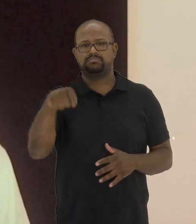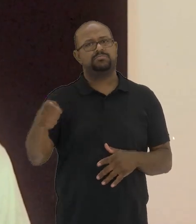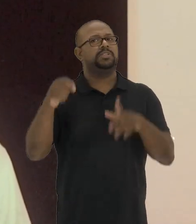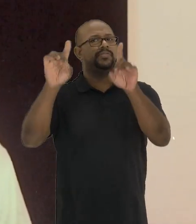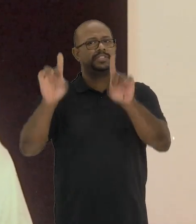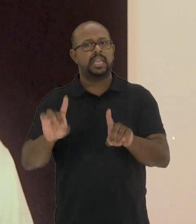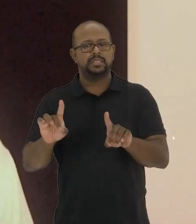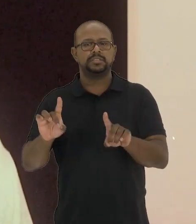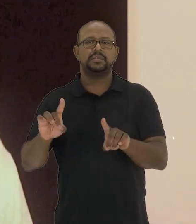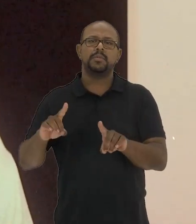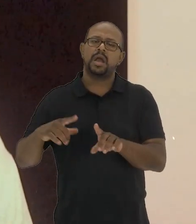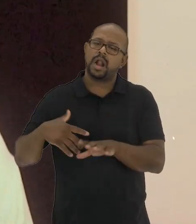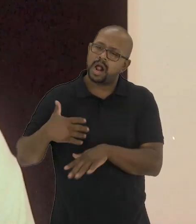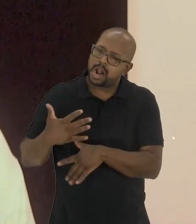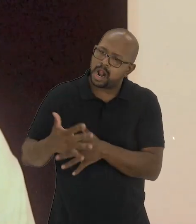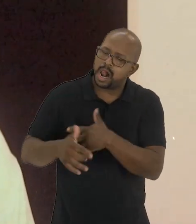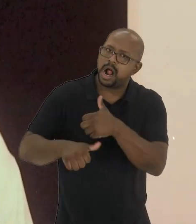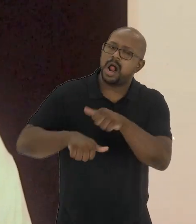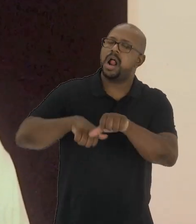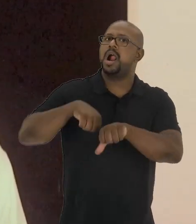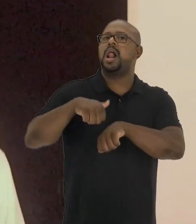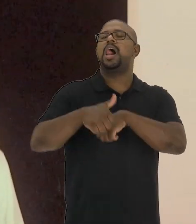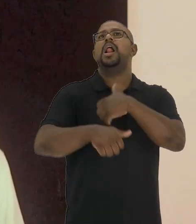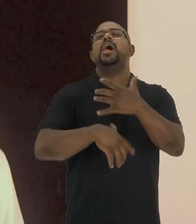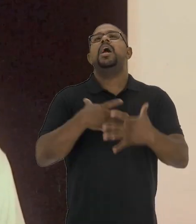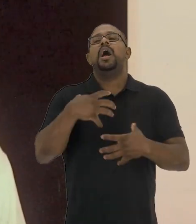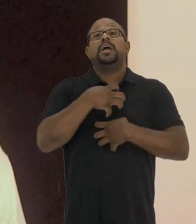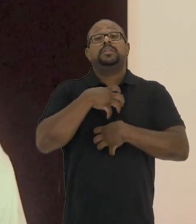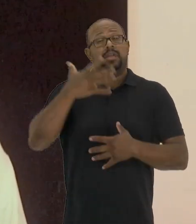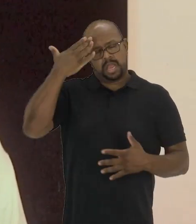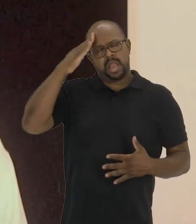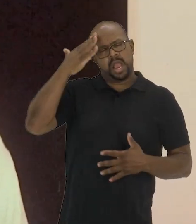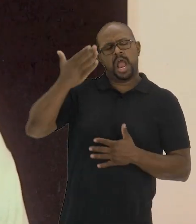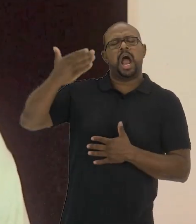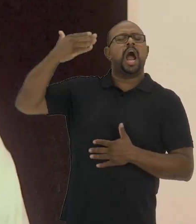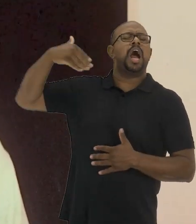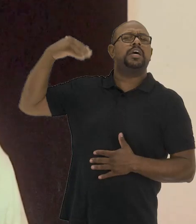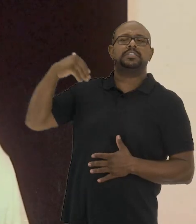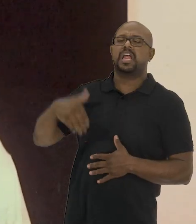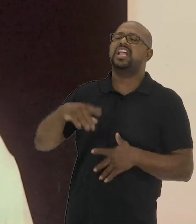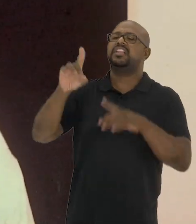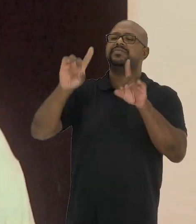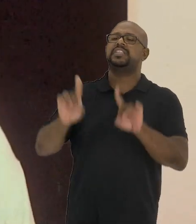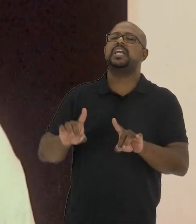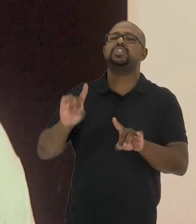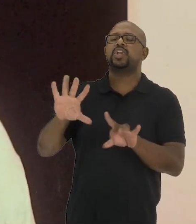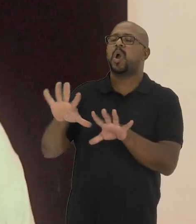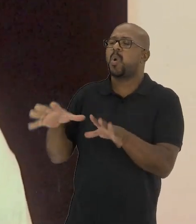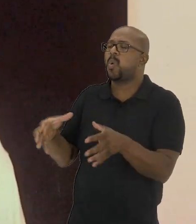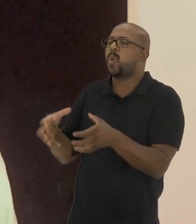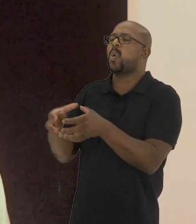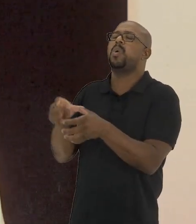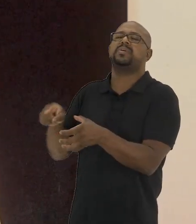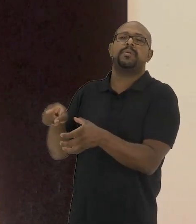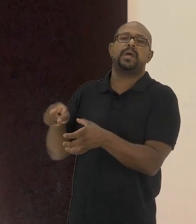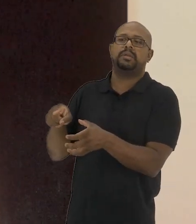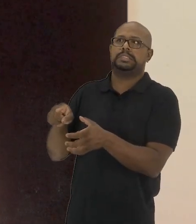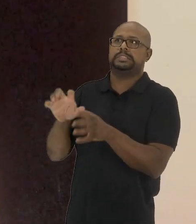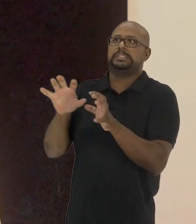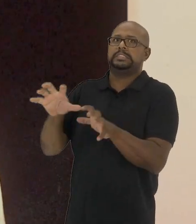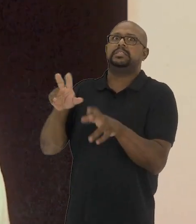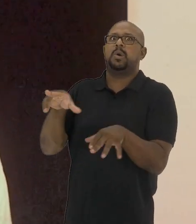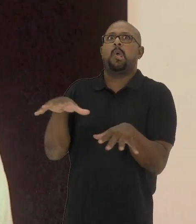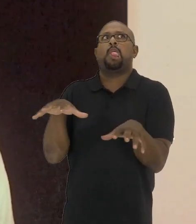deficiência sofreu transformações ao longo desses anos todos. Entendia-se que deficiência era restringida a uma